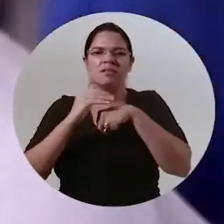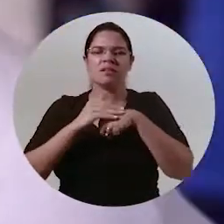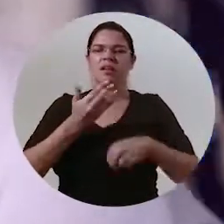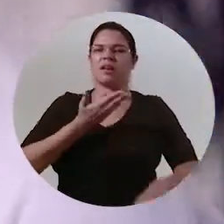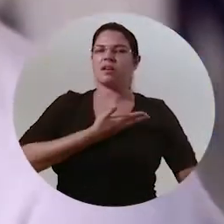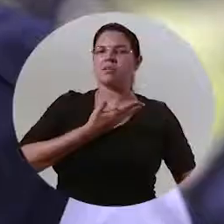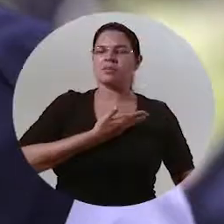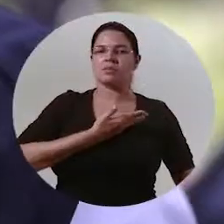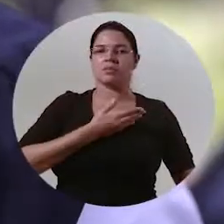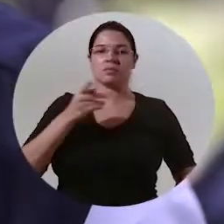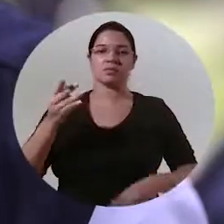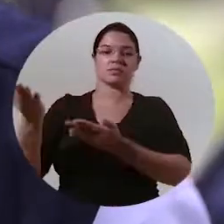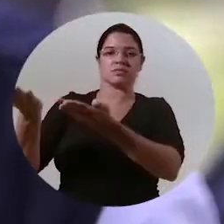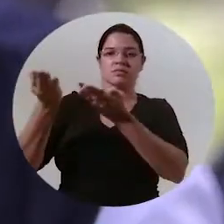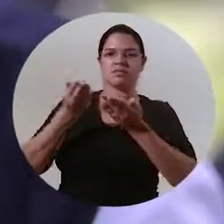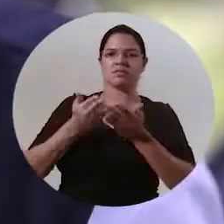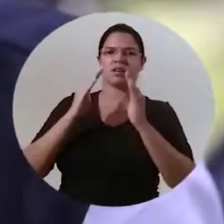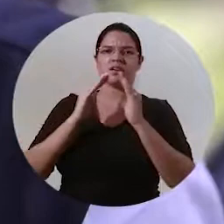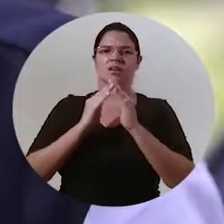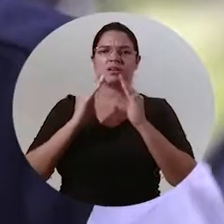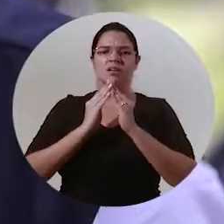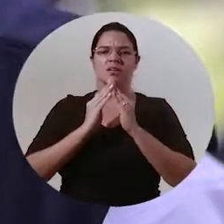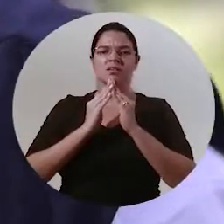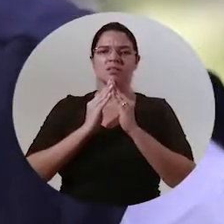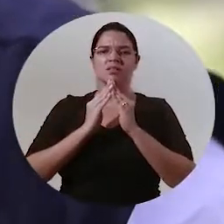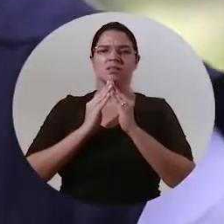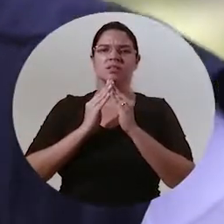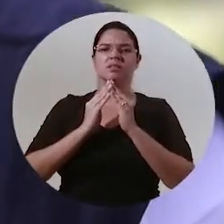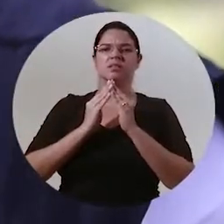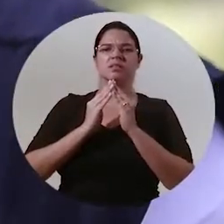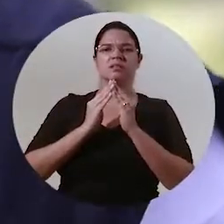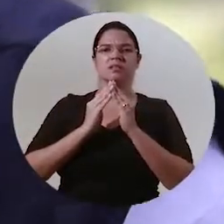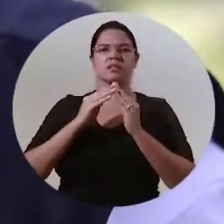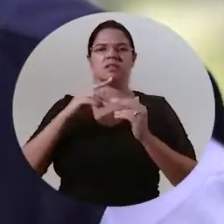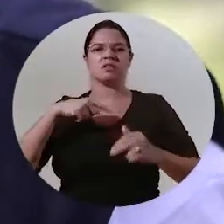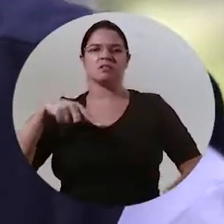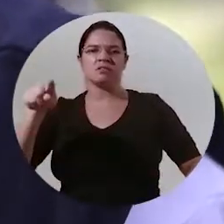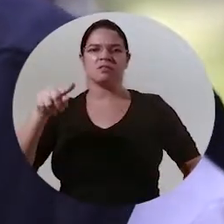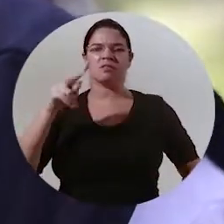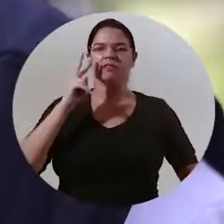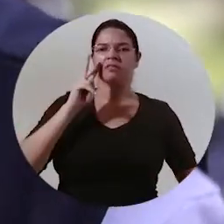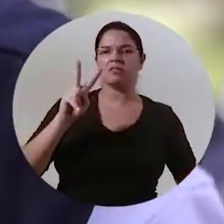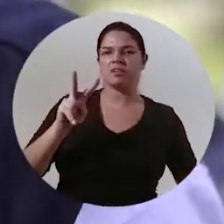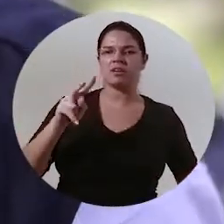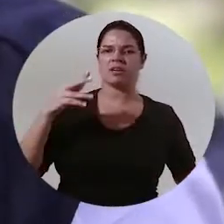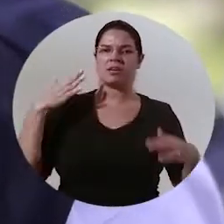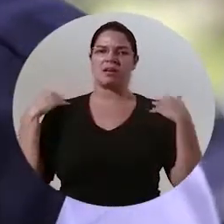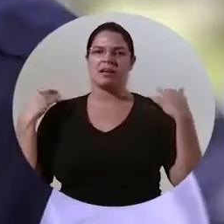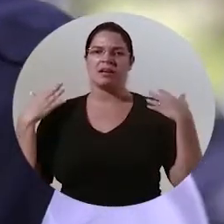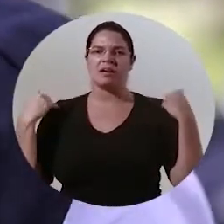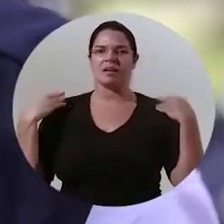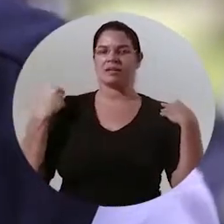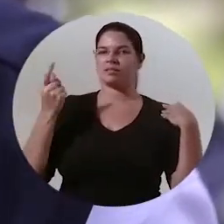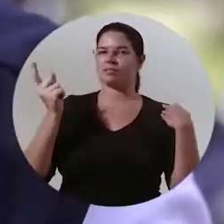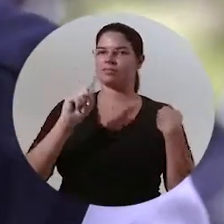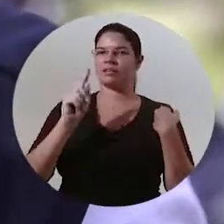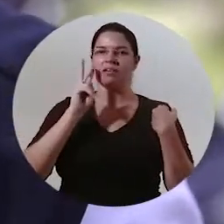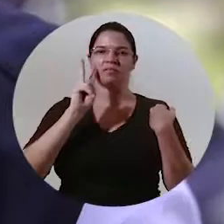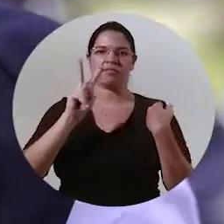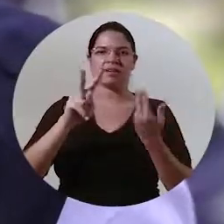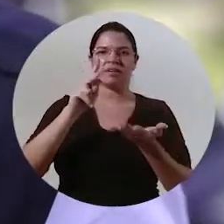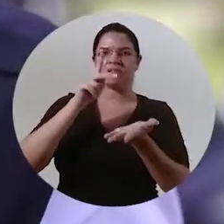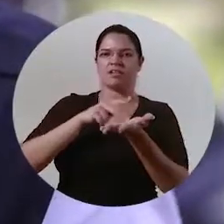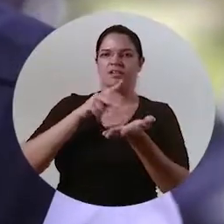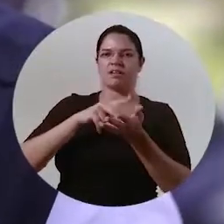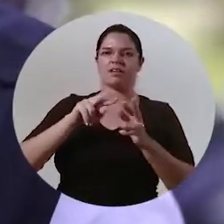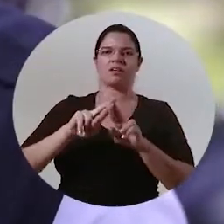palavra de consolo A sai de casa achando que vou lá vou me divertir vou aventurar